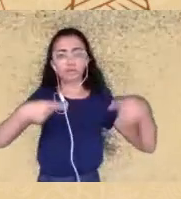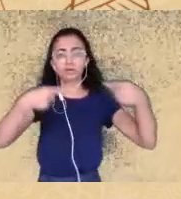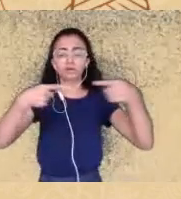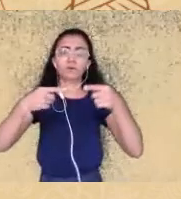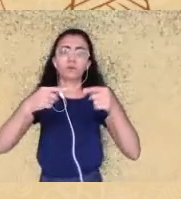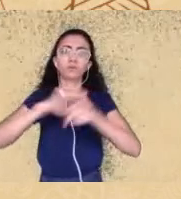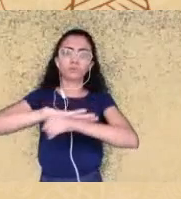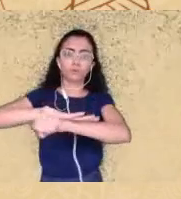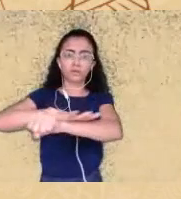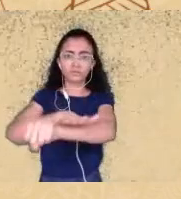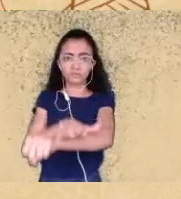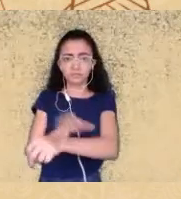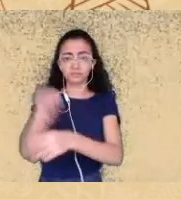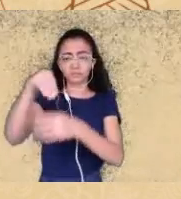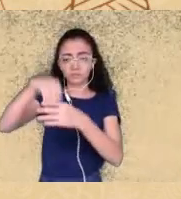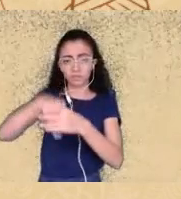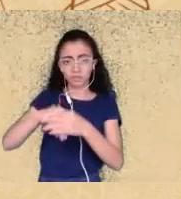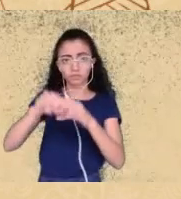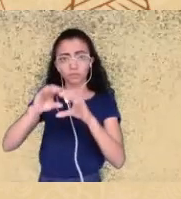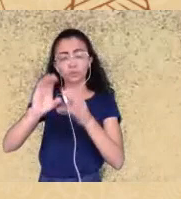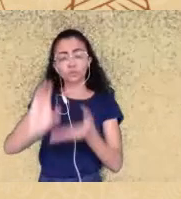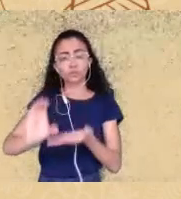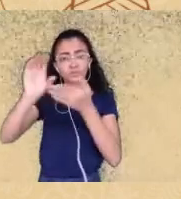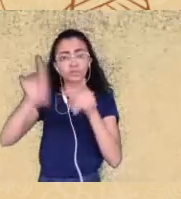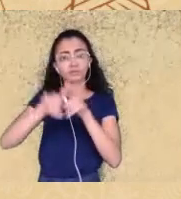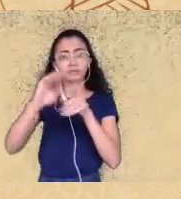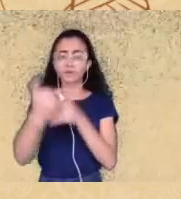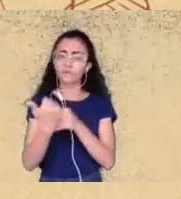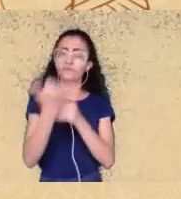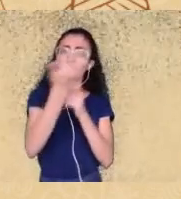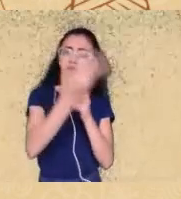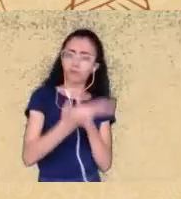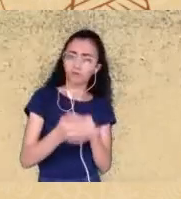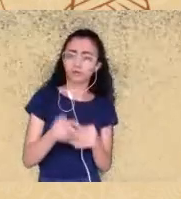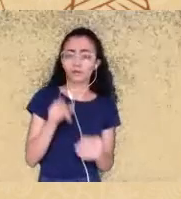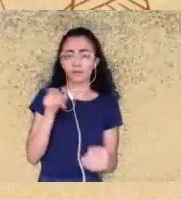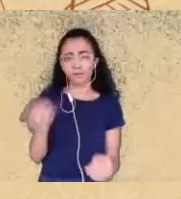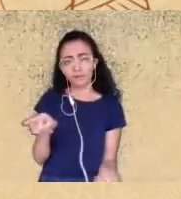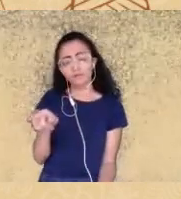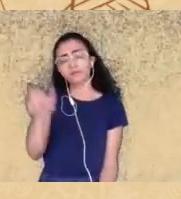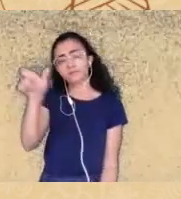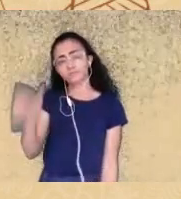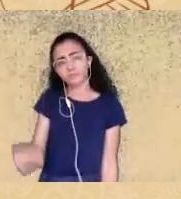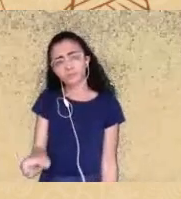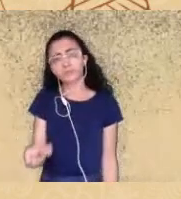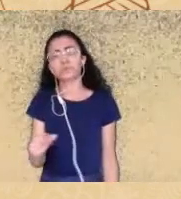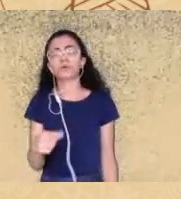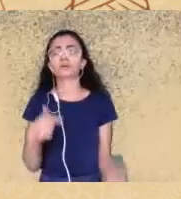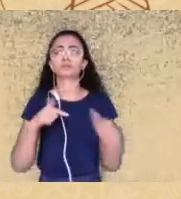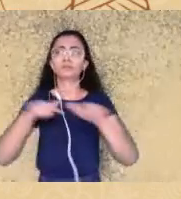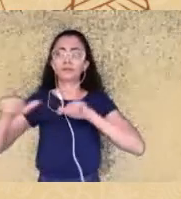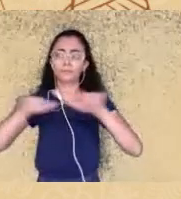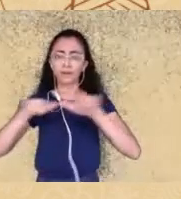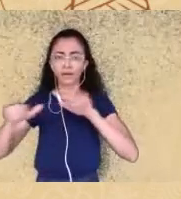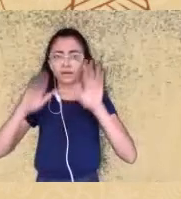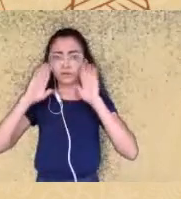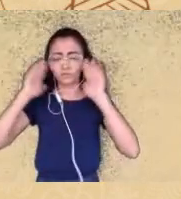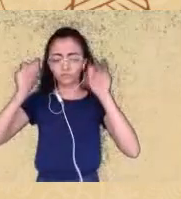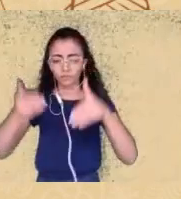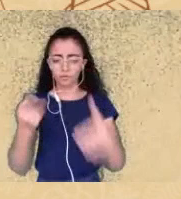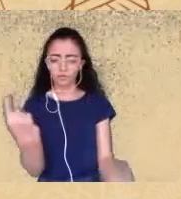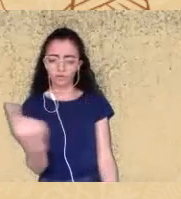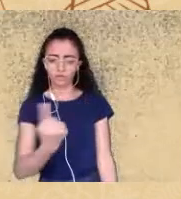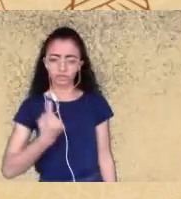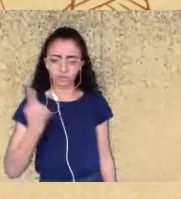do sistema conselhos Jesus ela trabalha nessa dimensão individual ela é psicóloga